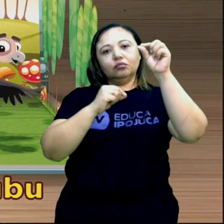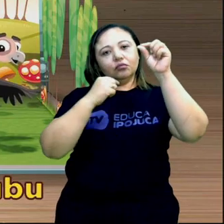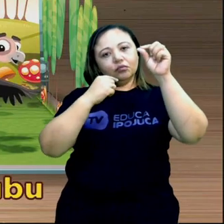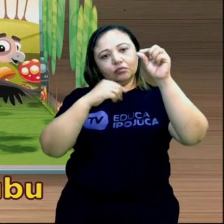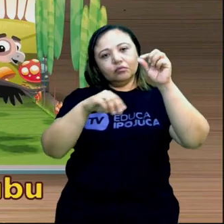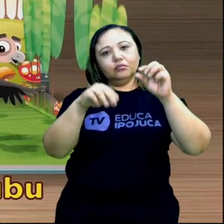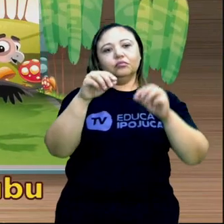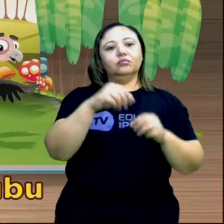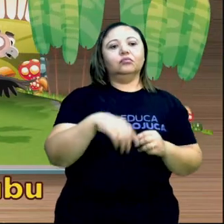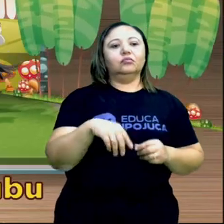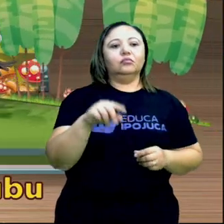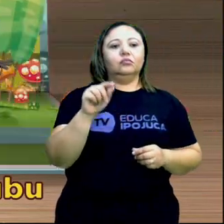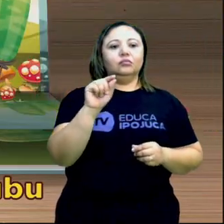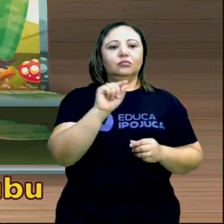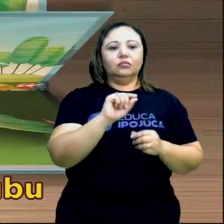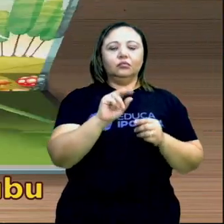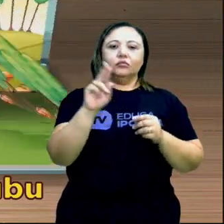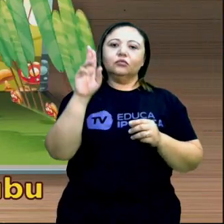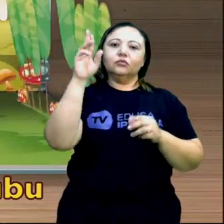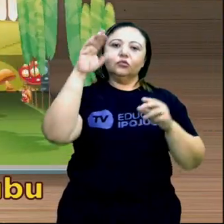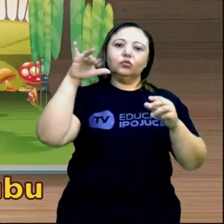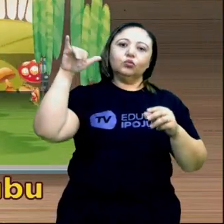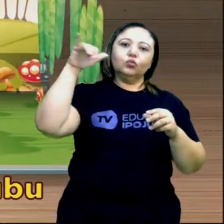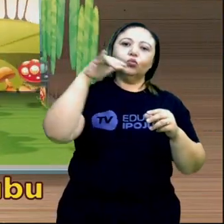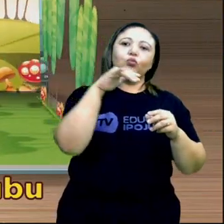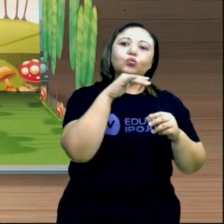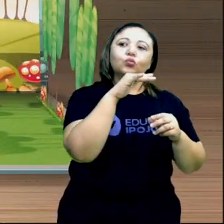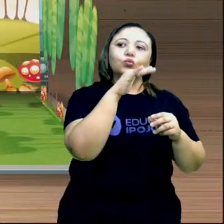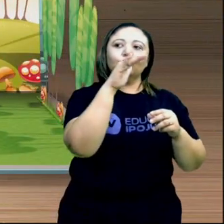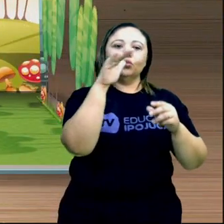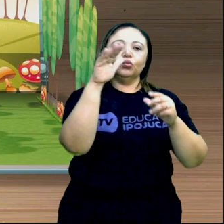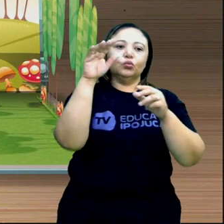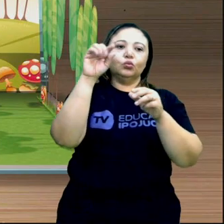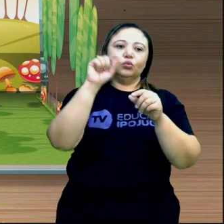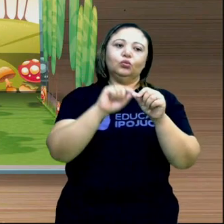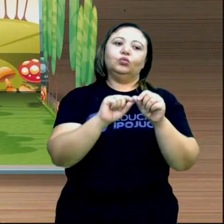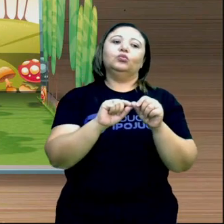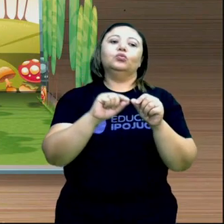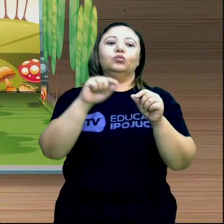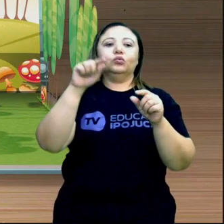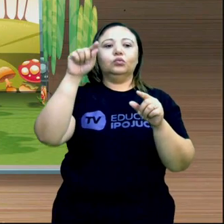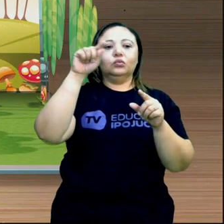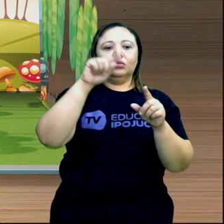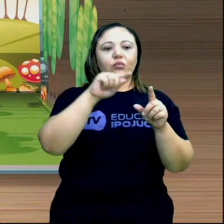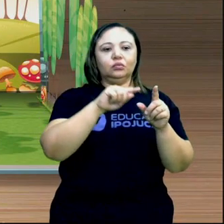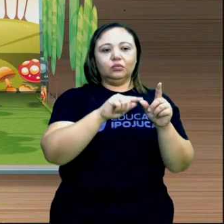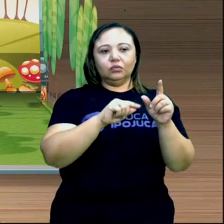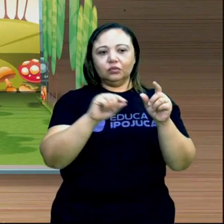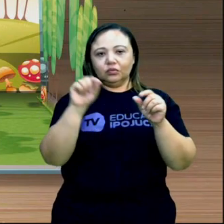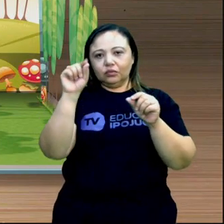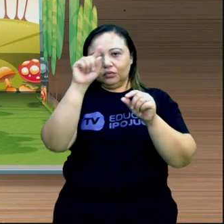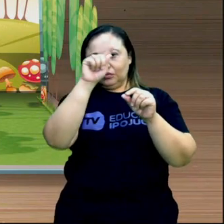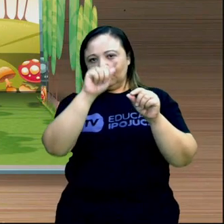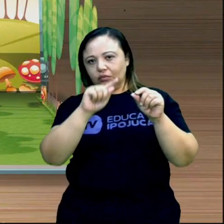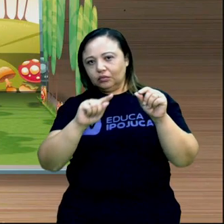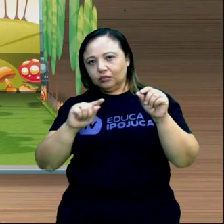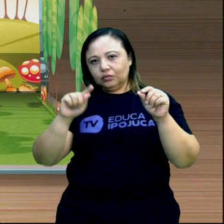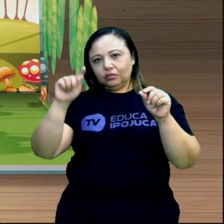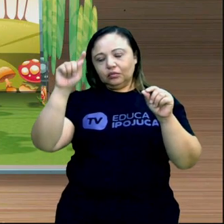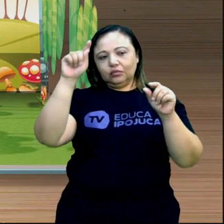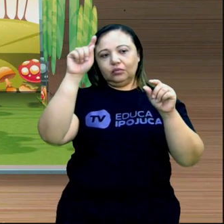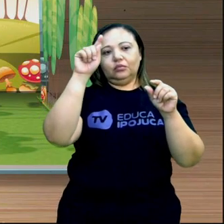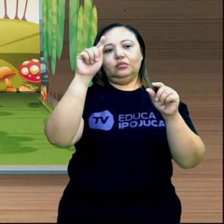de uva, xampu, da peruca duro. Desce, faz uma corvinha,